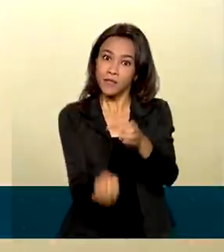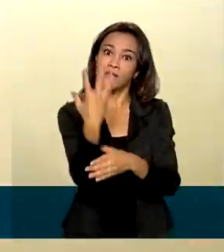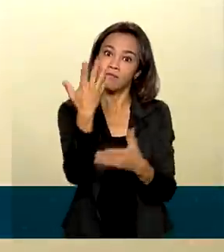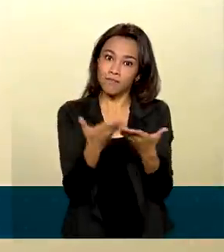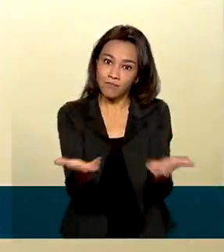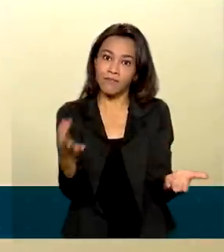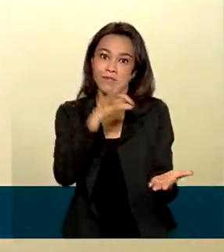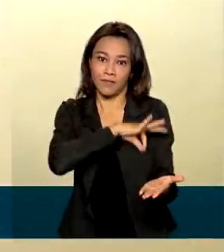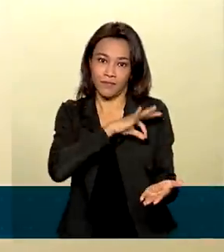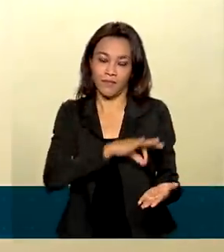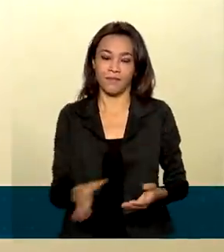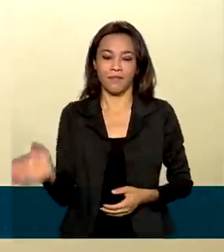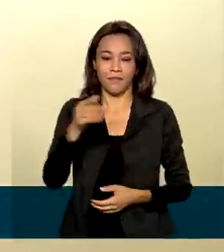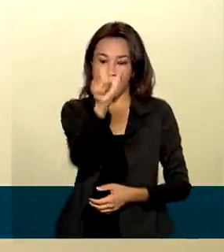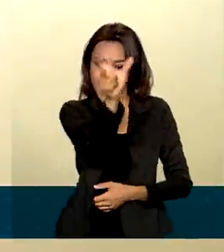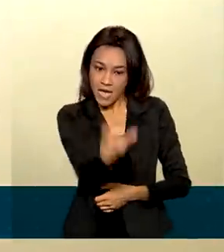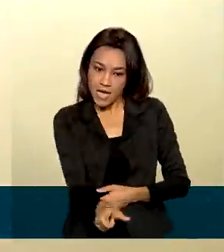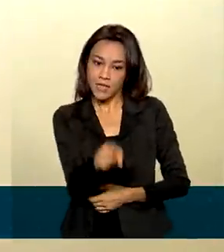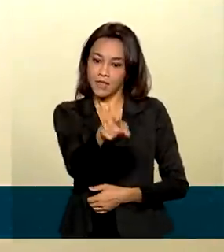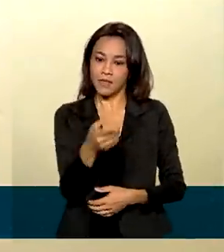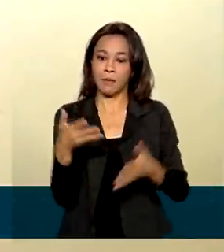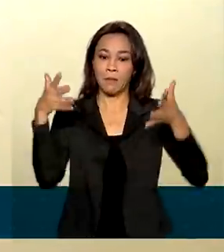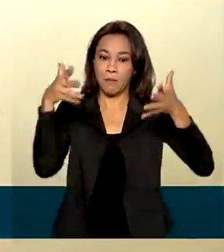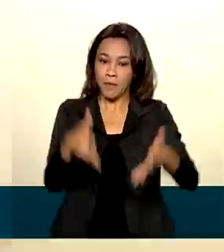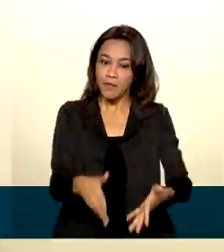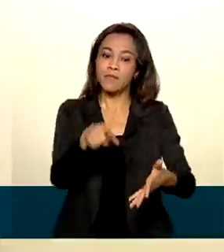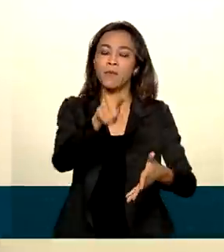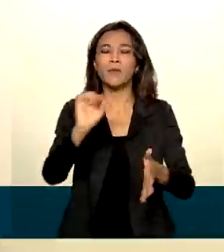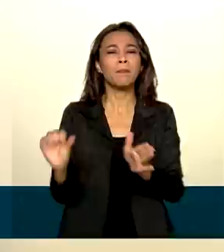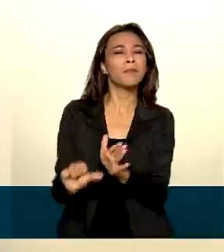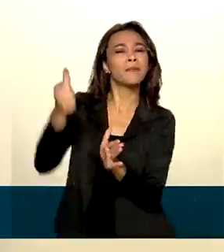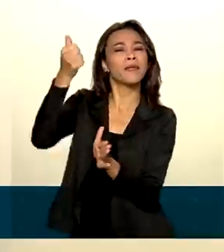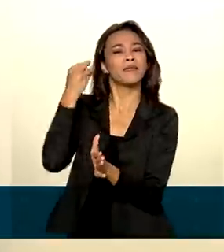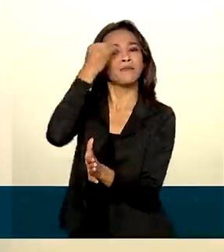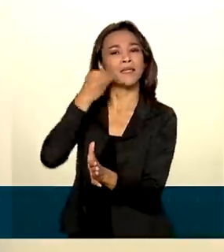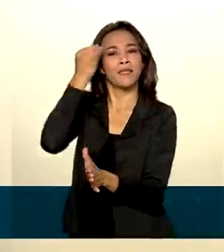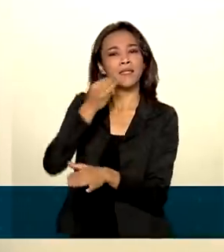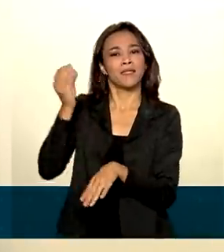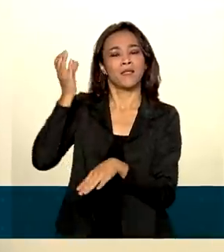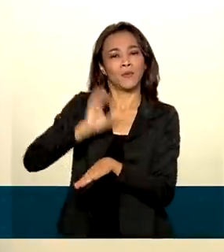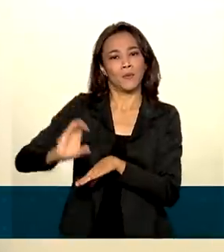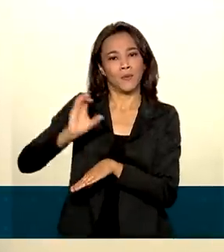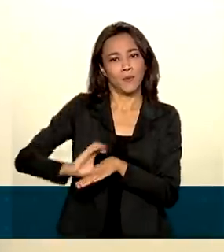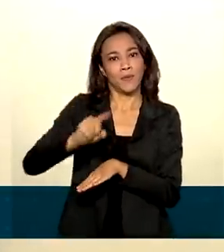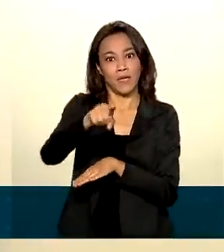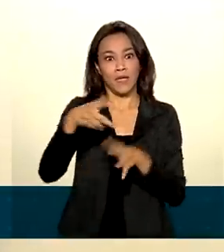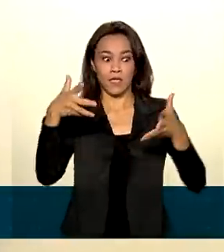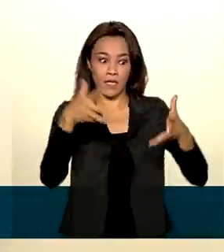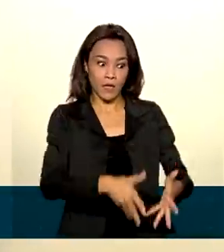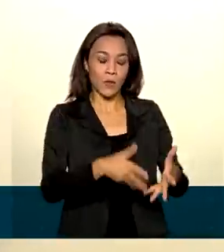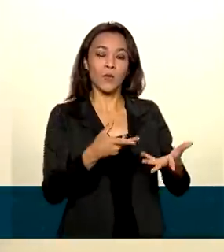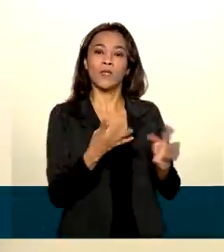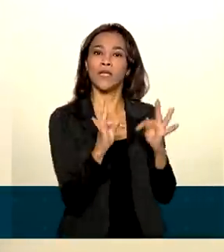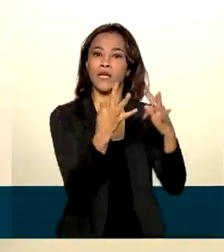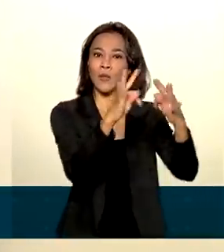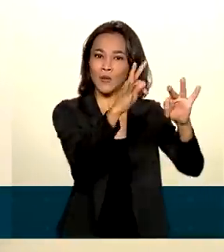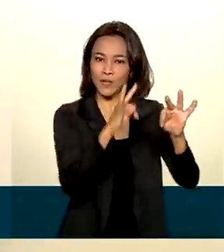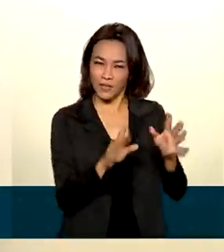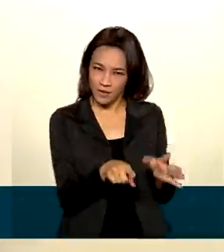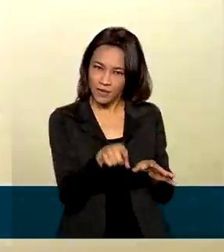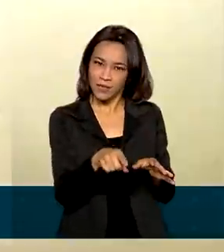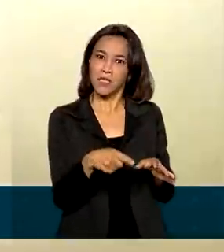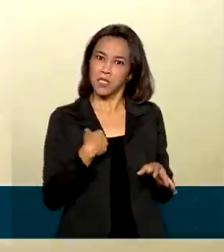renda. Este estudante participou da fase piloto do programa. Ele cursou tecnologia da informação e aprovou a